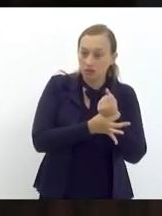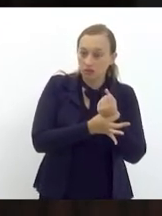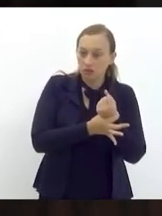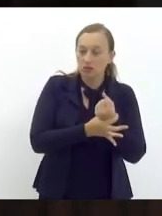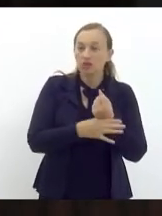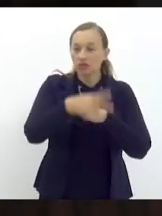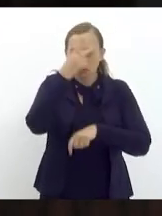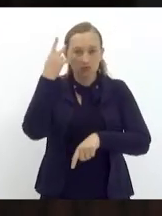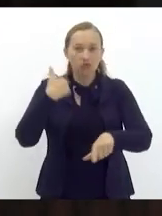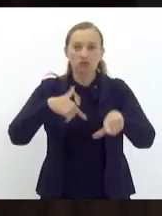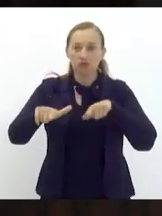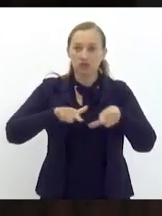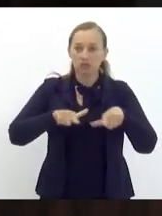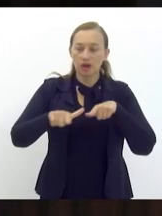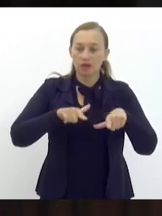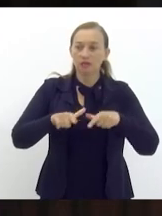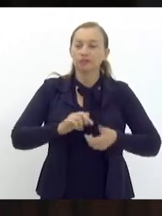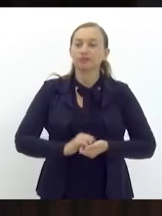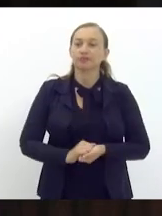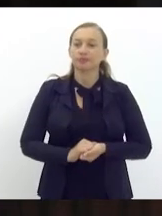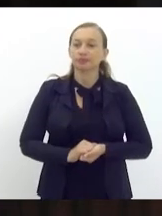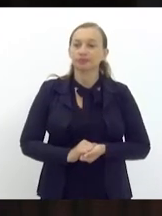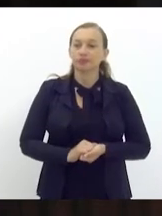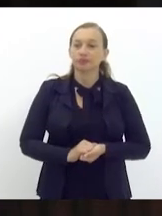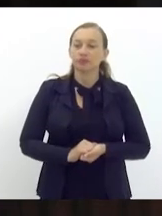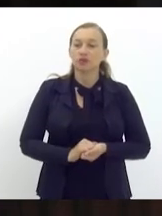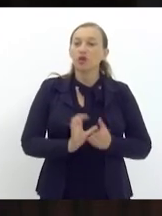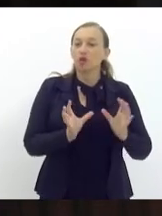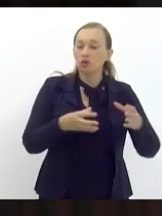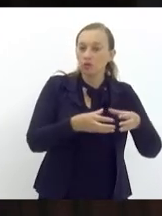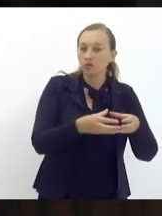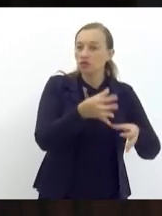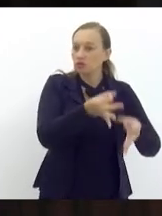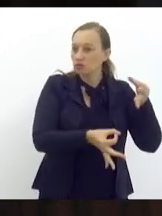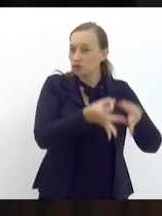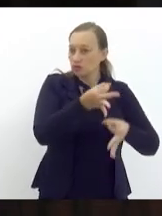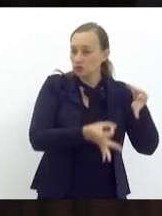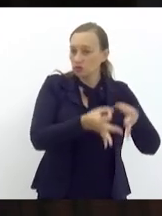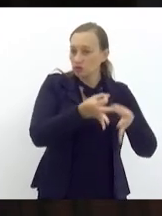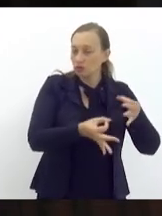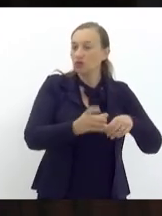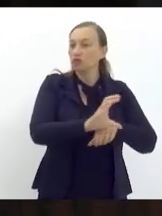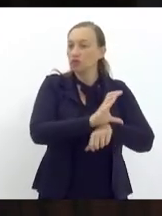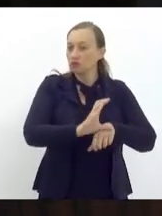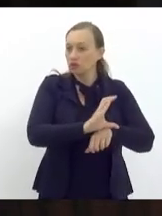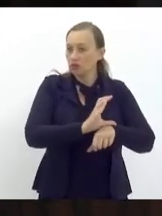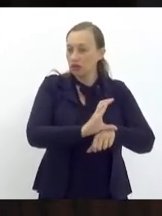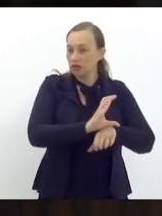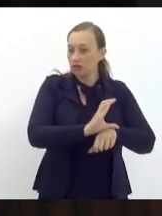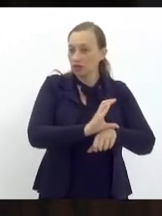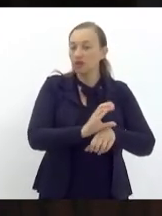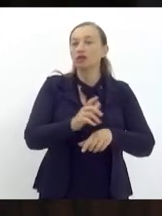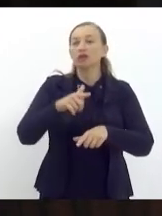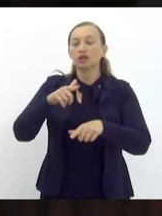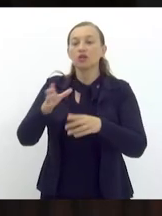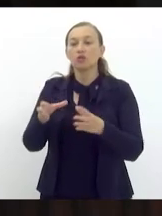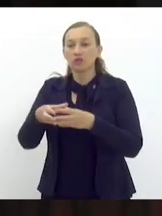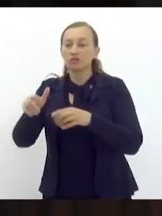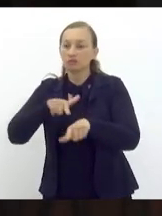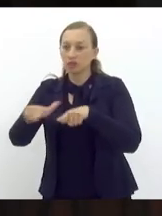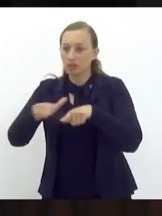trabalhadores. Para isso aí, das comissões de Constituição e Justiça, pela constitucionalidade de trabalho